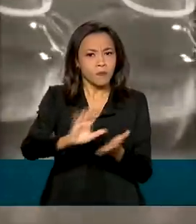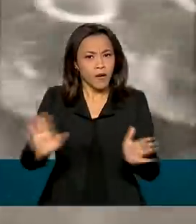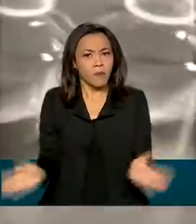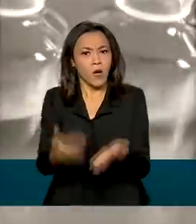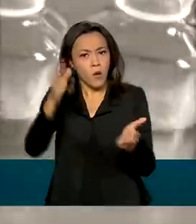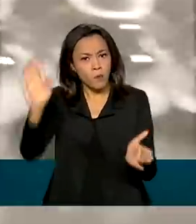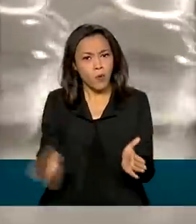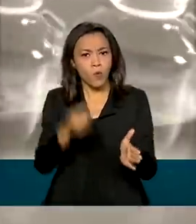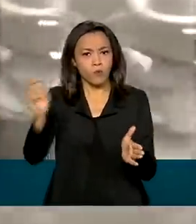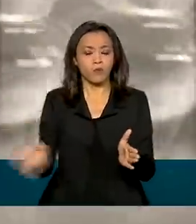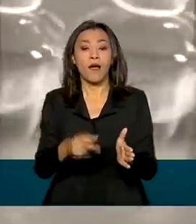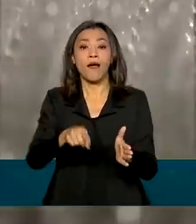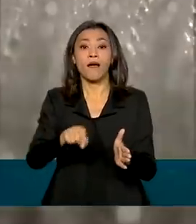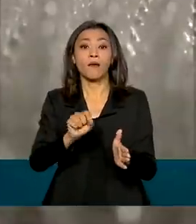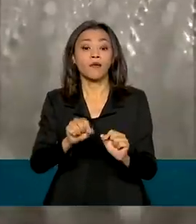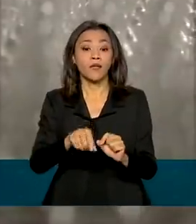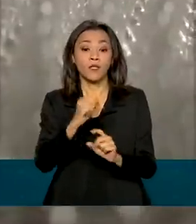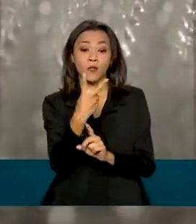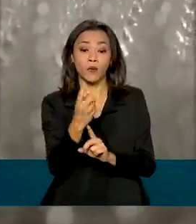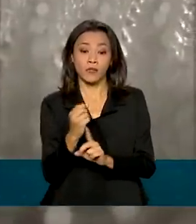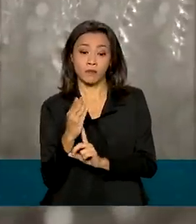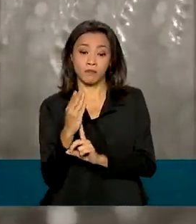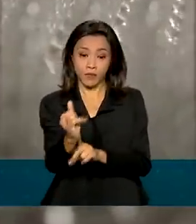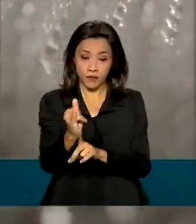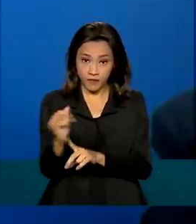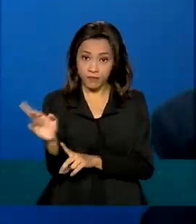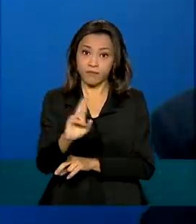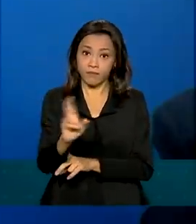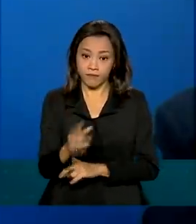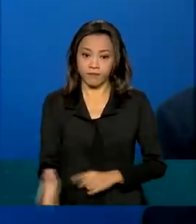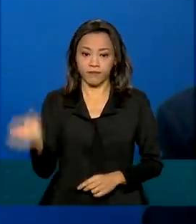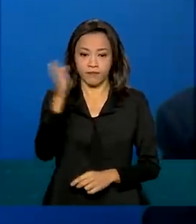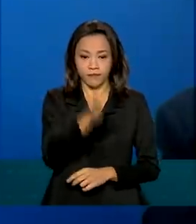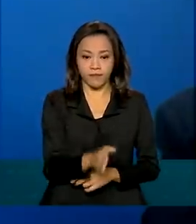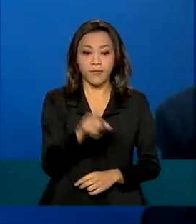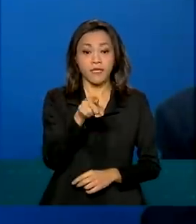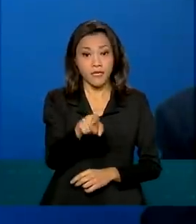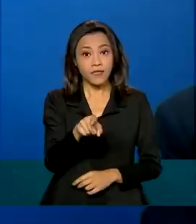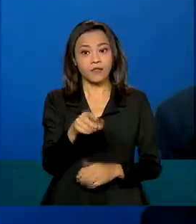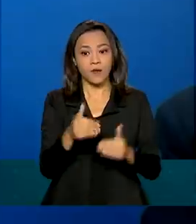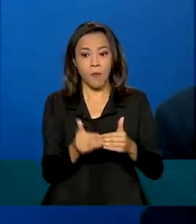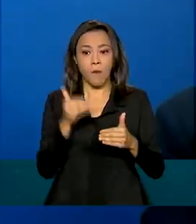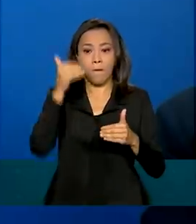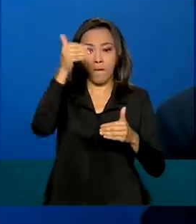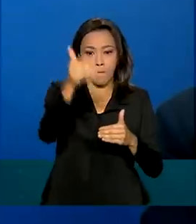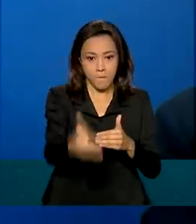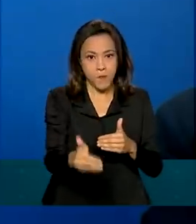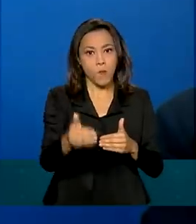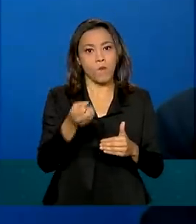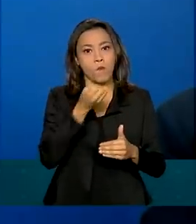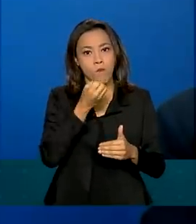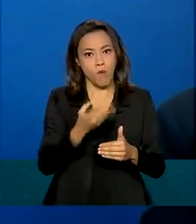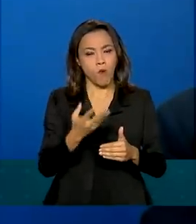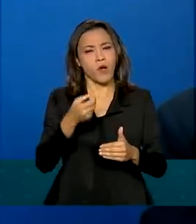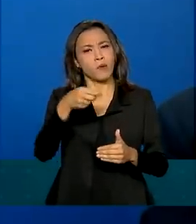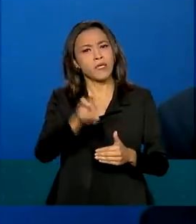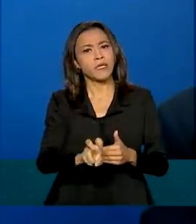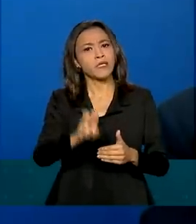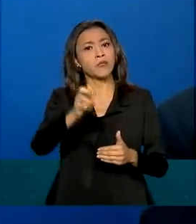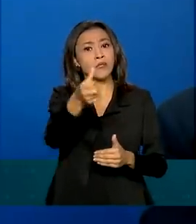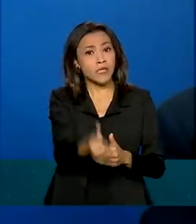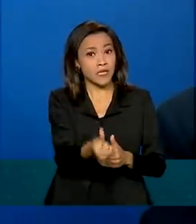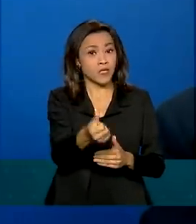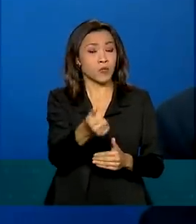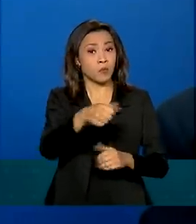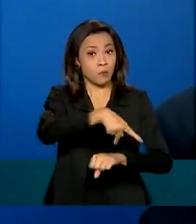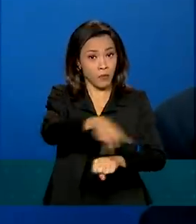nacional é de cerca de 2 bilhões de reais. Isso é um grande passo que o Brasil dá. Se não me engano, é o quinto ou sexto país do